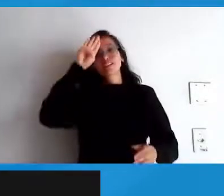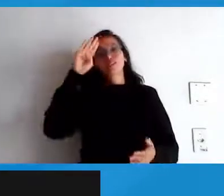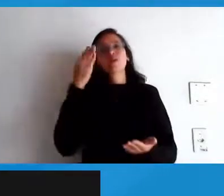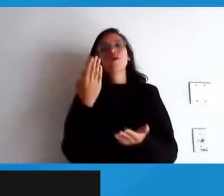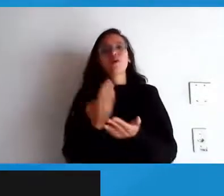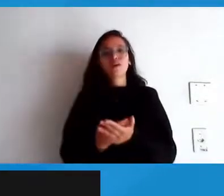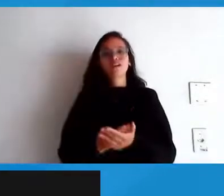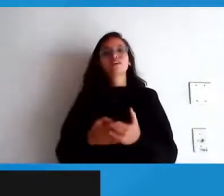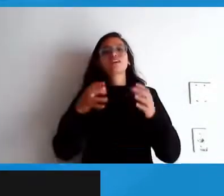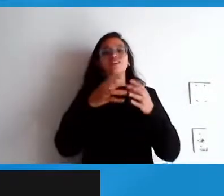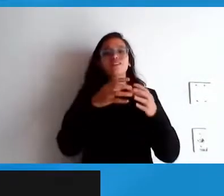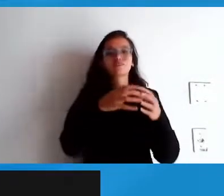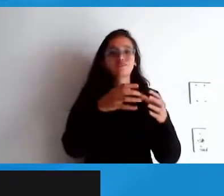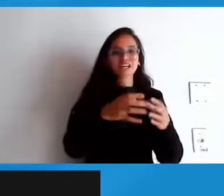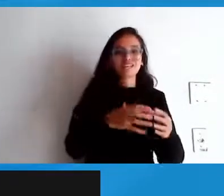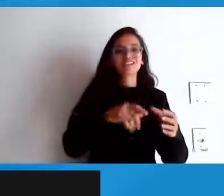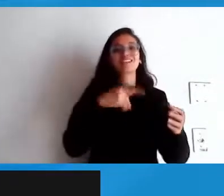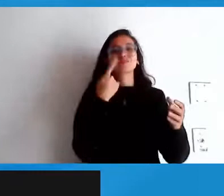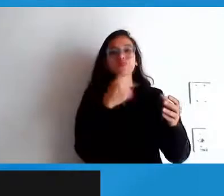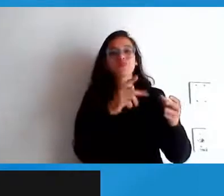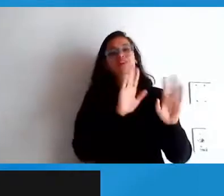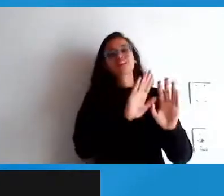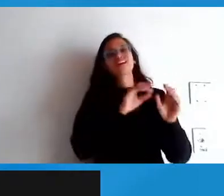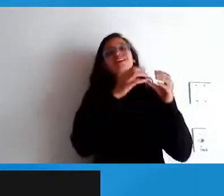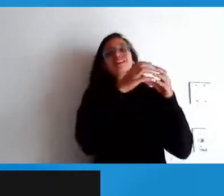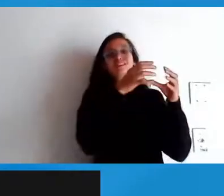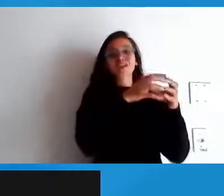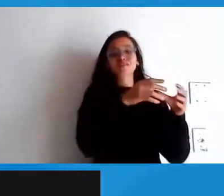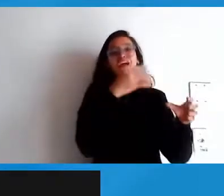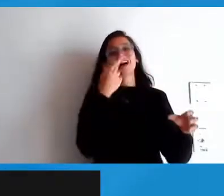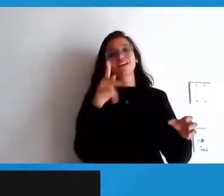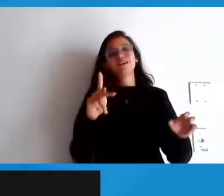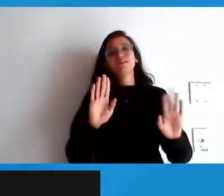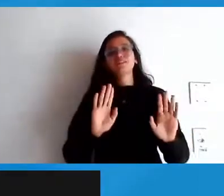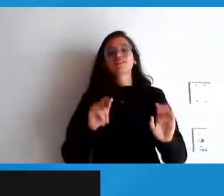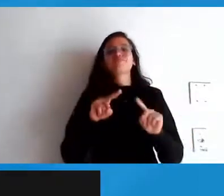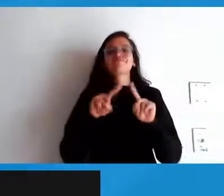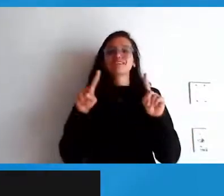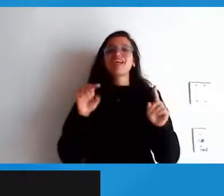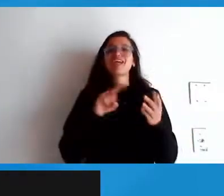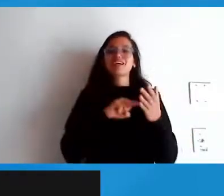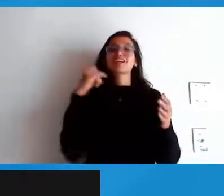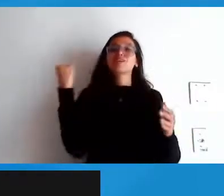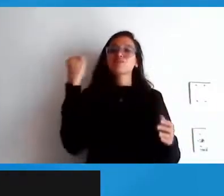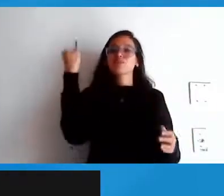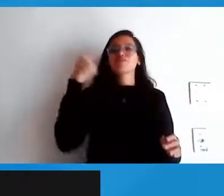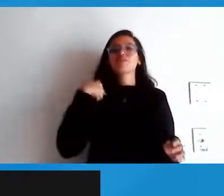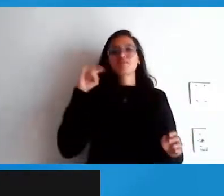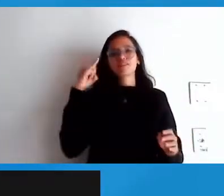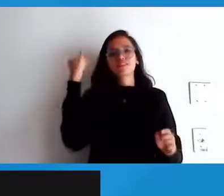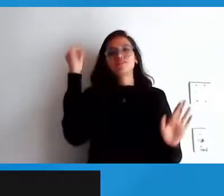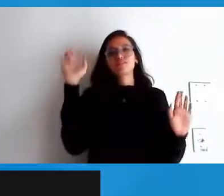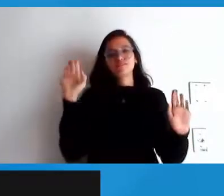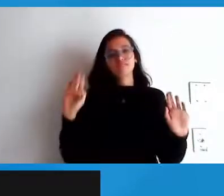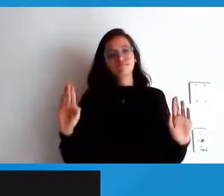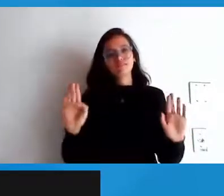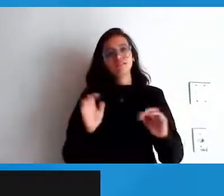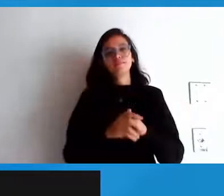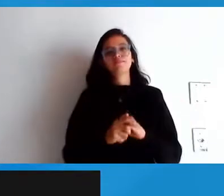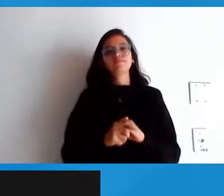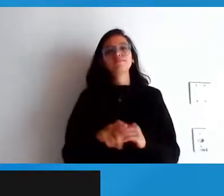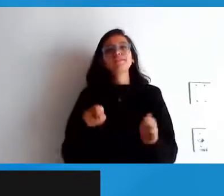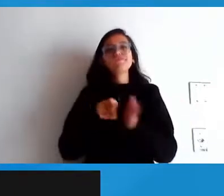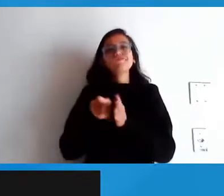partir das comunidades em torno da cultura do software livre é só esse o detalhe perfeito temos mais uma